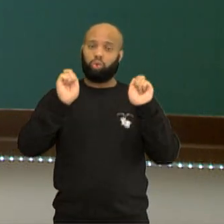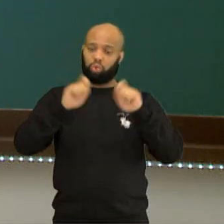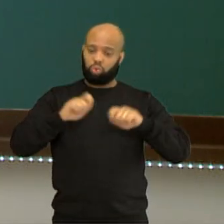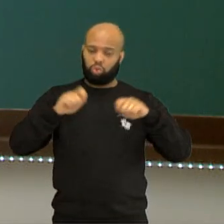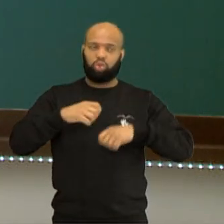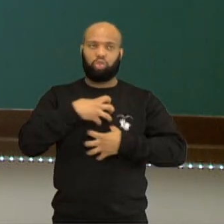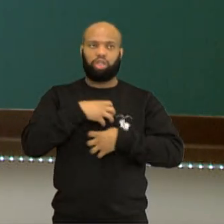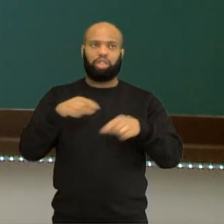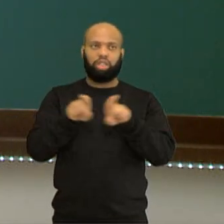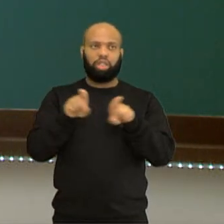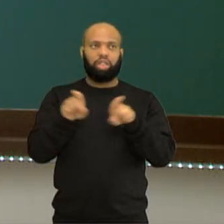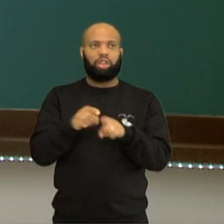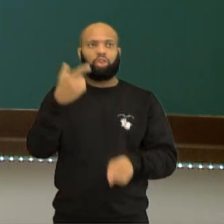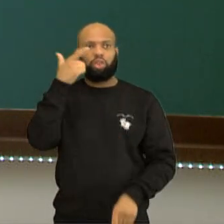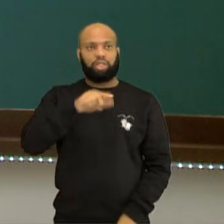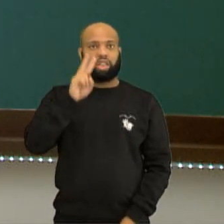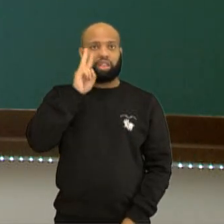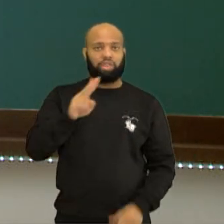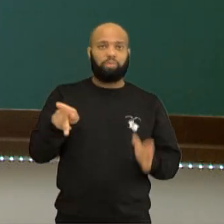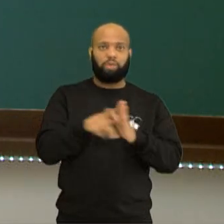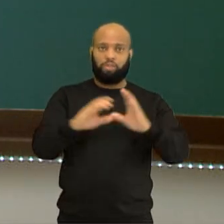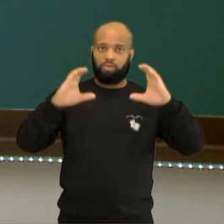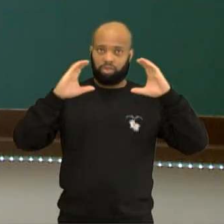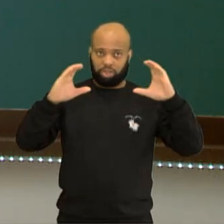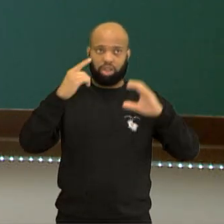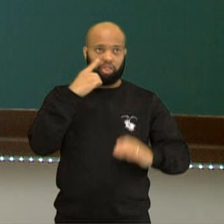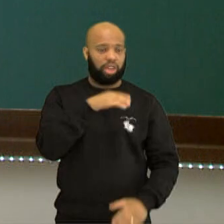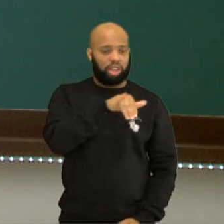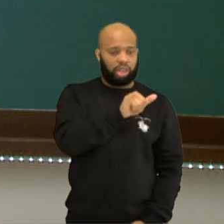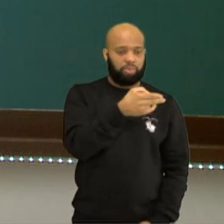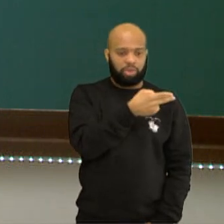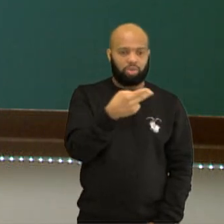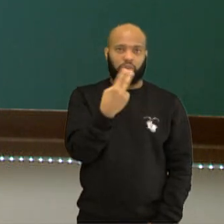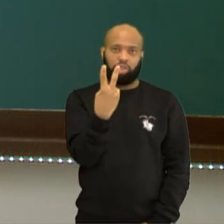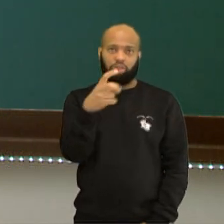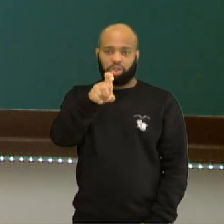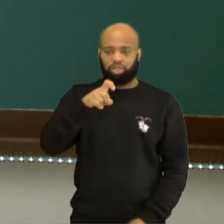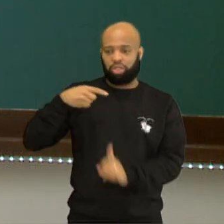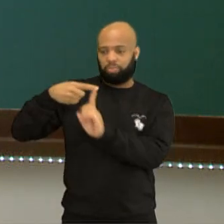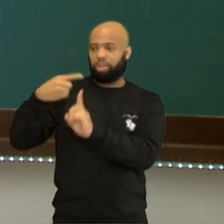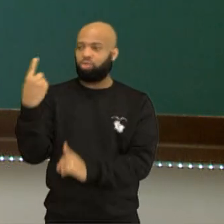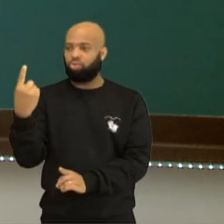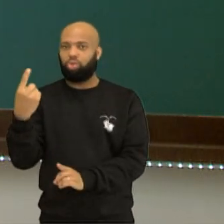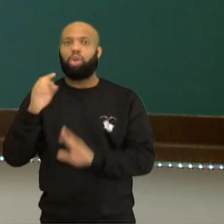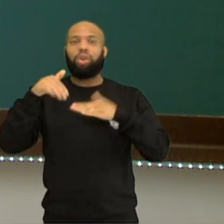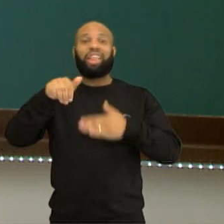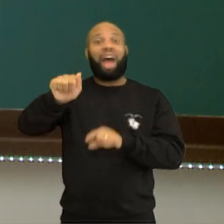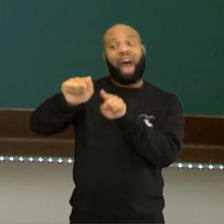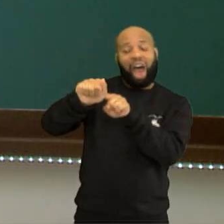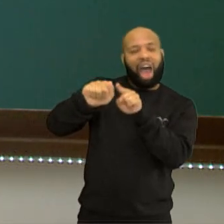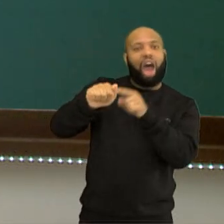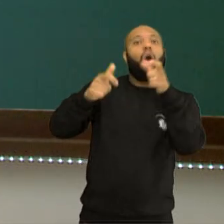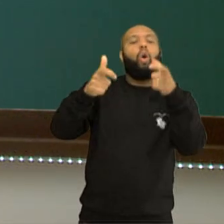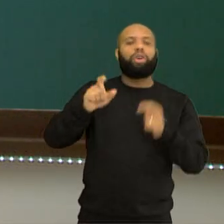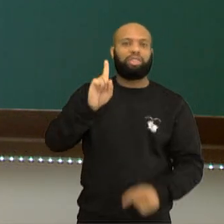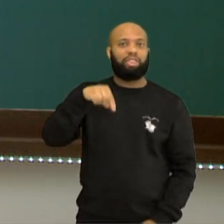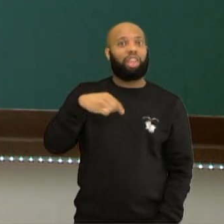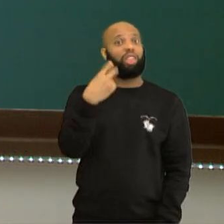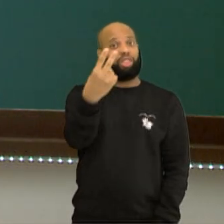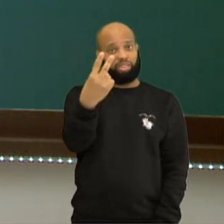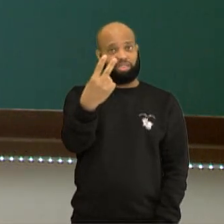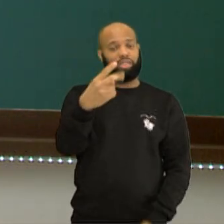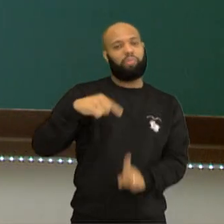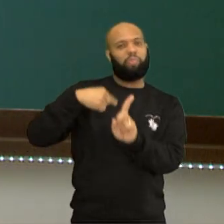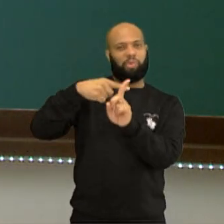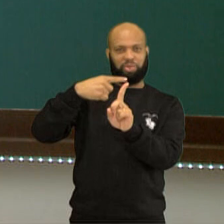A gente consegue também olhar pela função y igual a 2x mais 1. Então, o a aqui, ele é